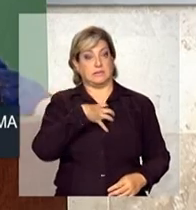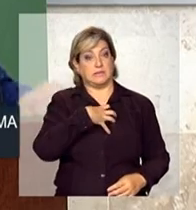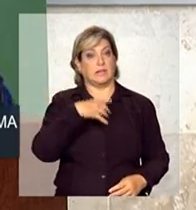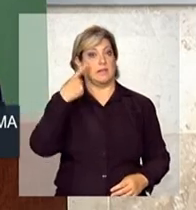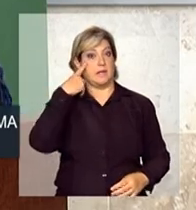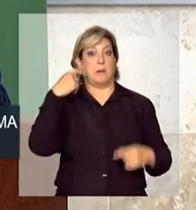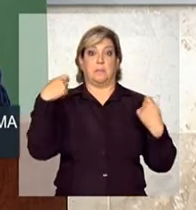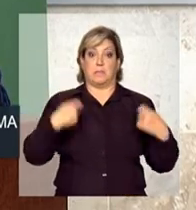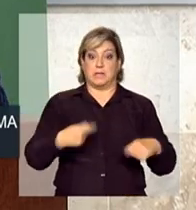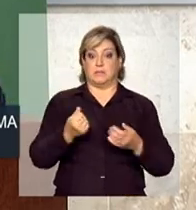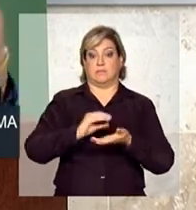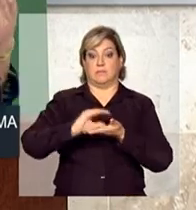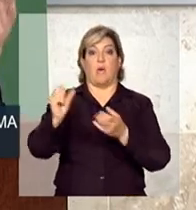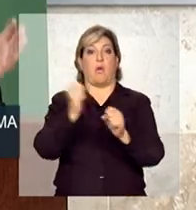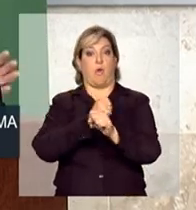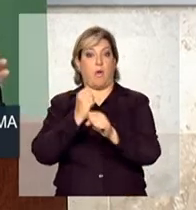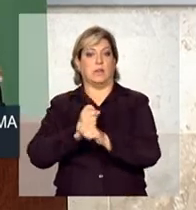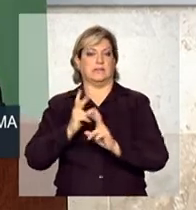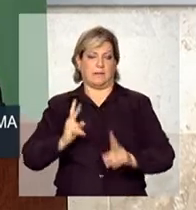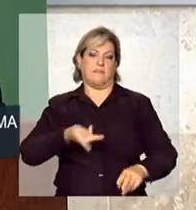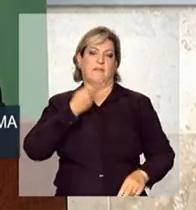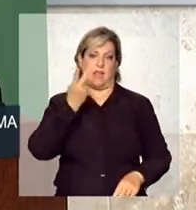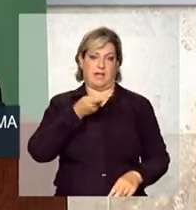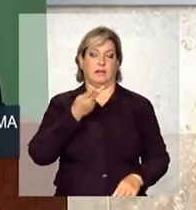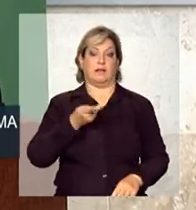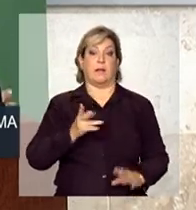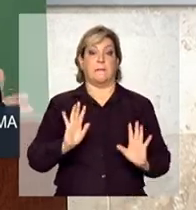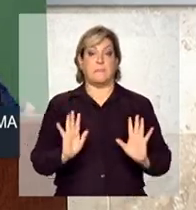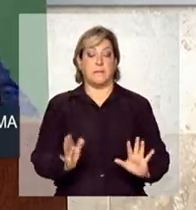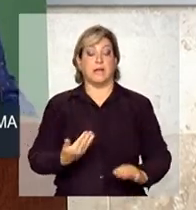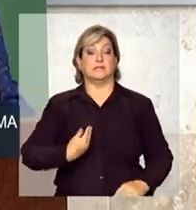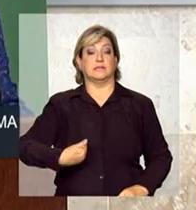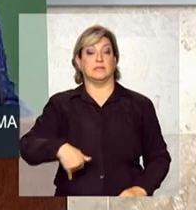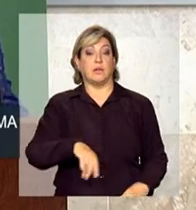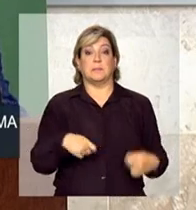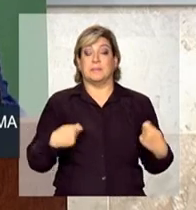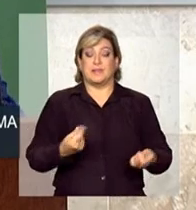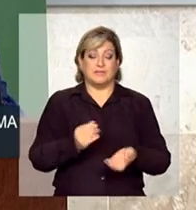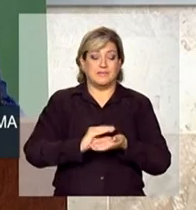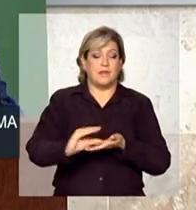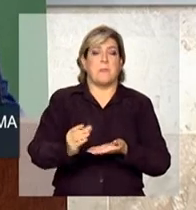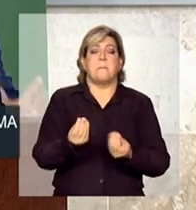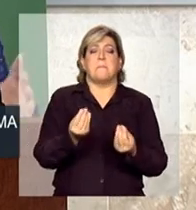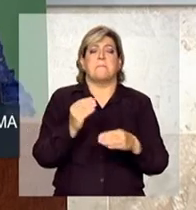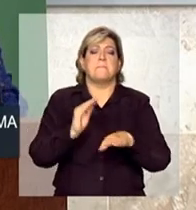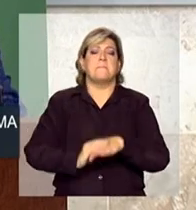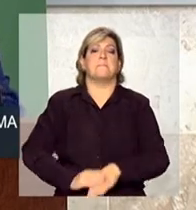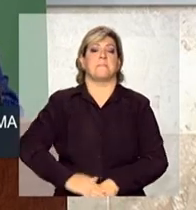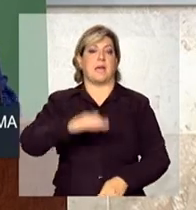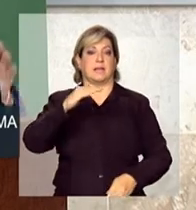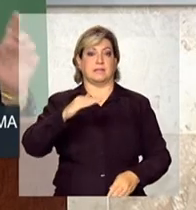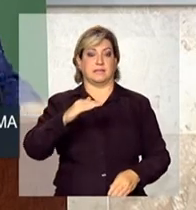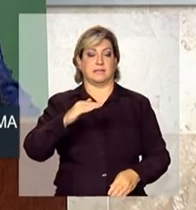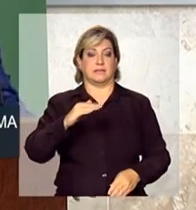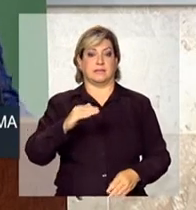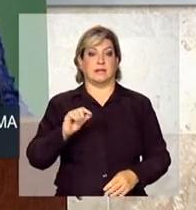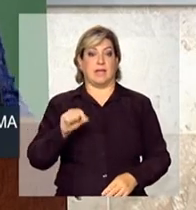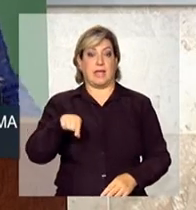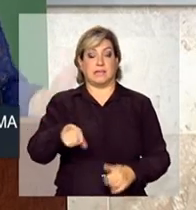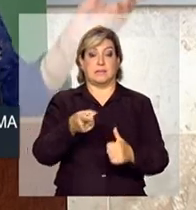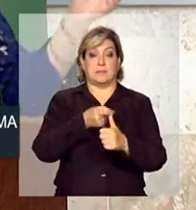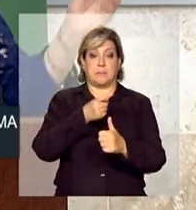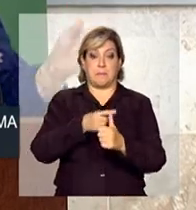tem de investir em infraestrutura. Nós temos de investir muito mais essa primeira